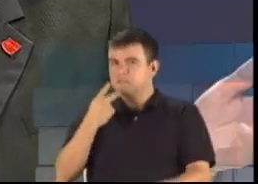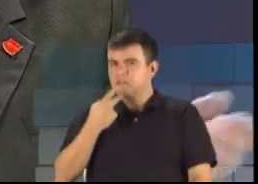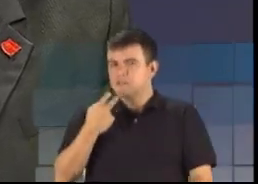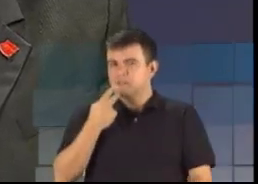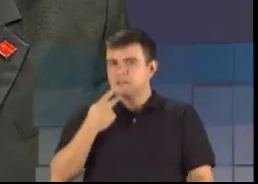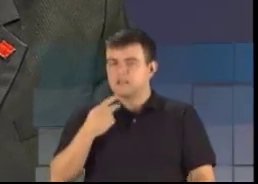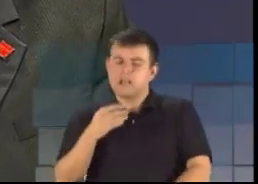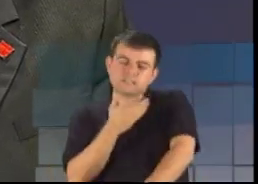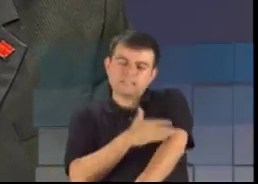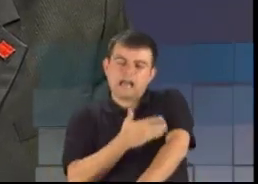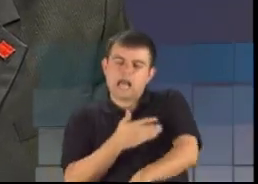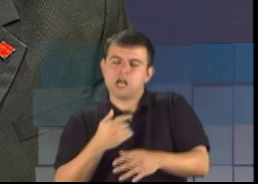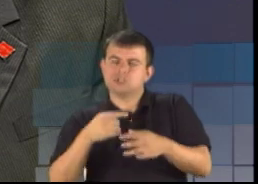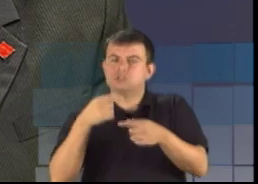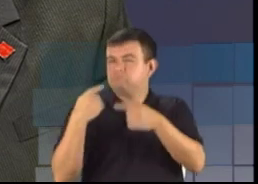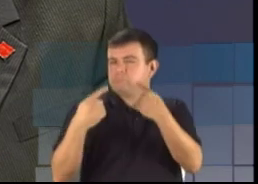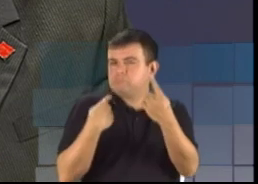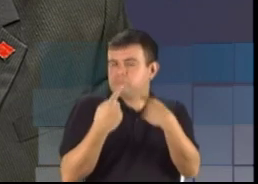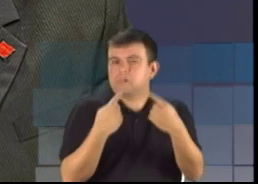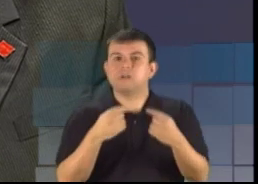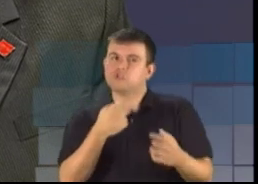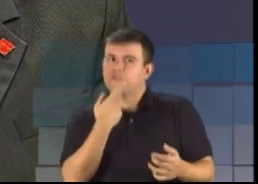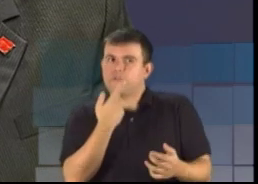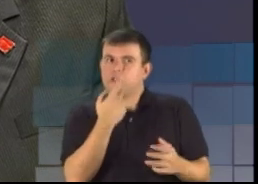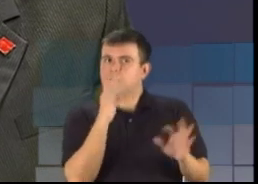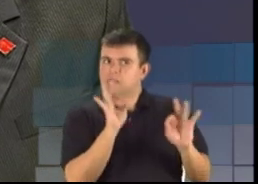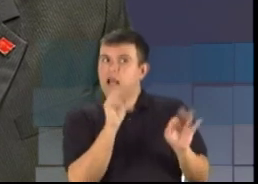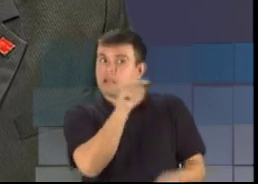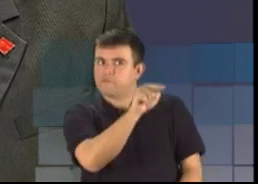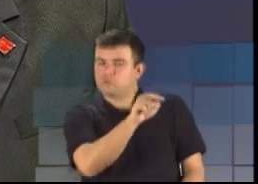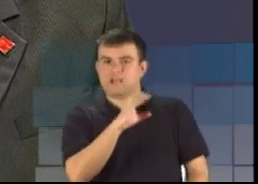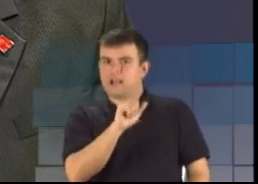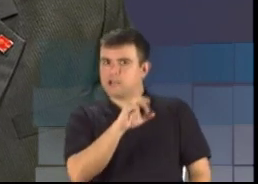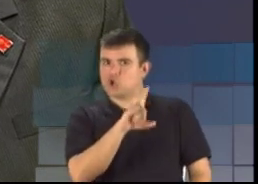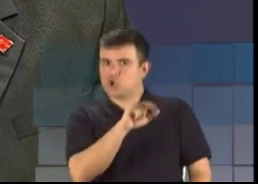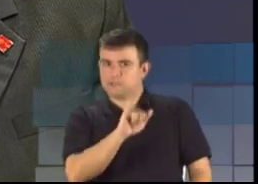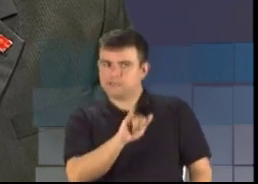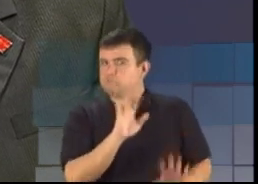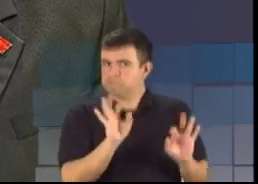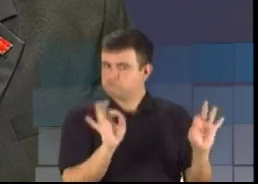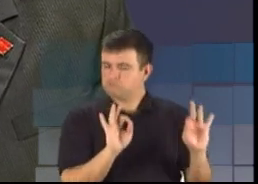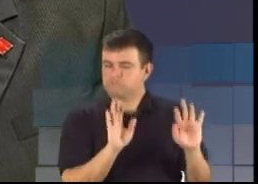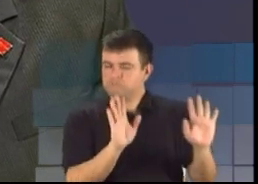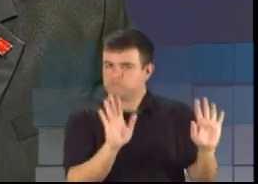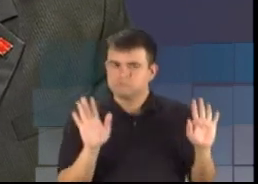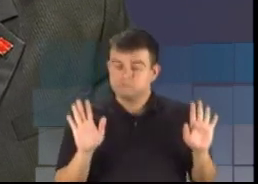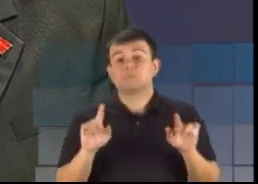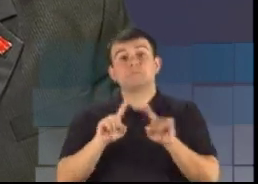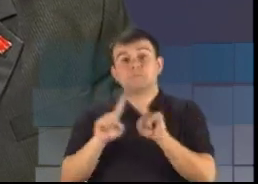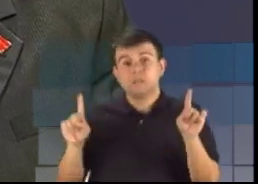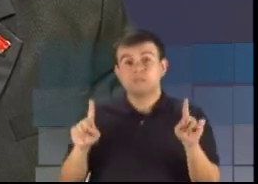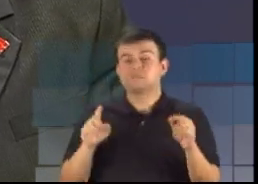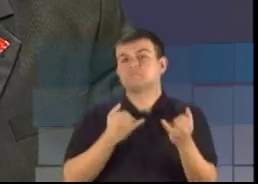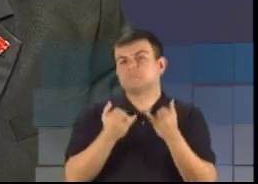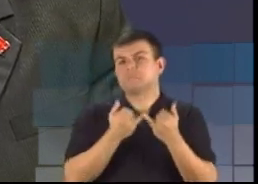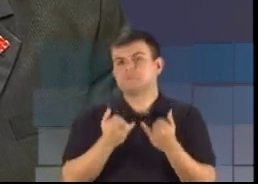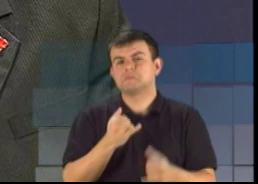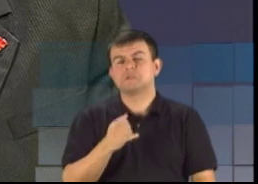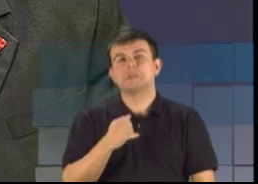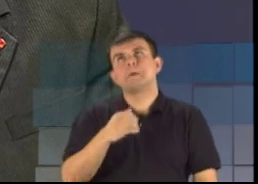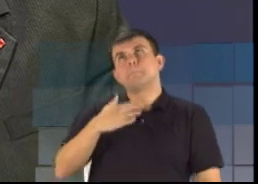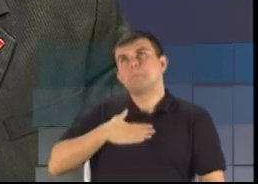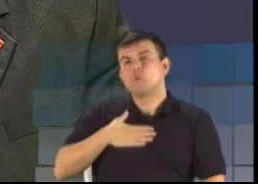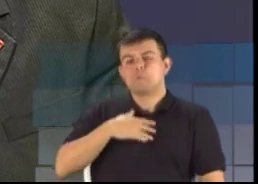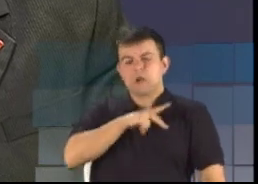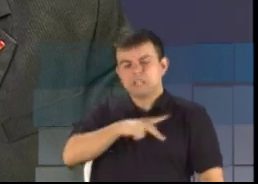referi, evidentemente, ao candidato Caioli. Mas, quando falam, o meu partido é o Rio Grande, eu